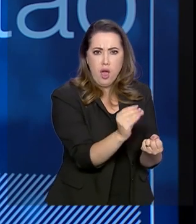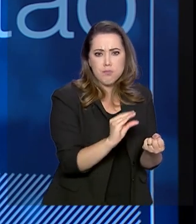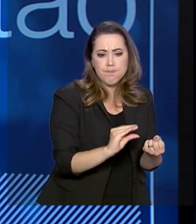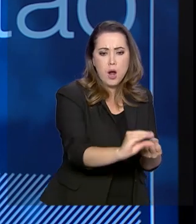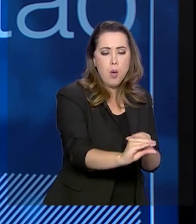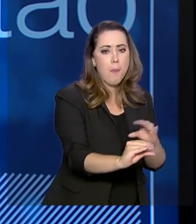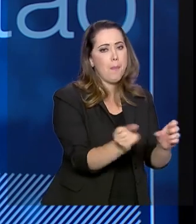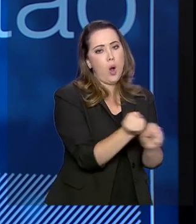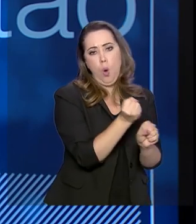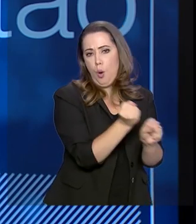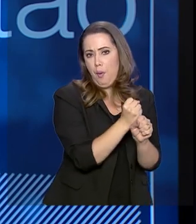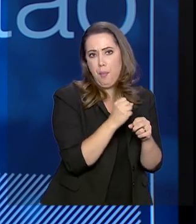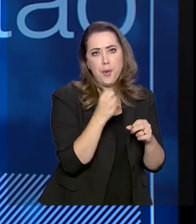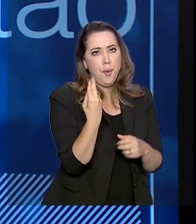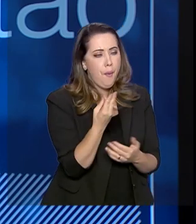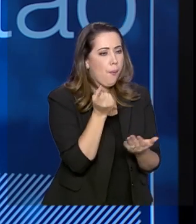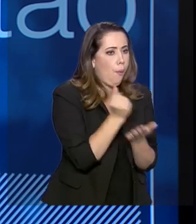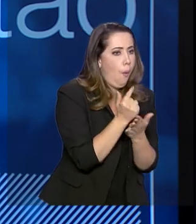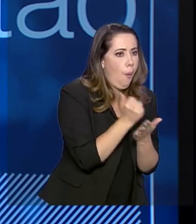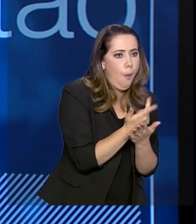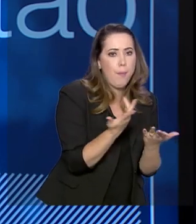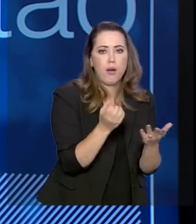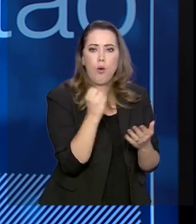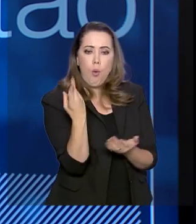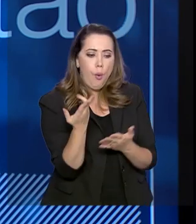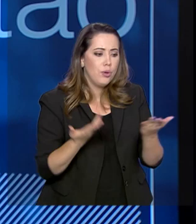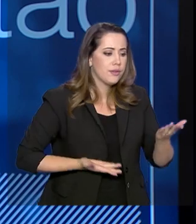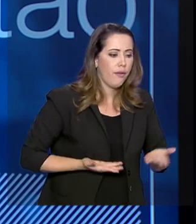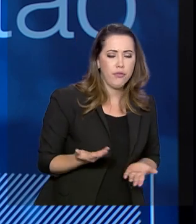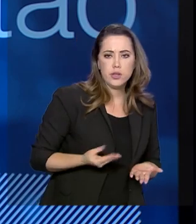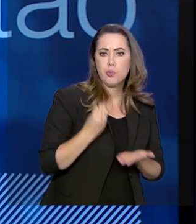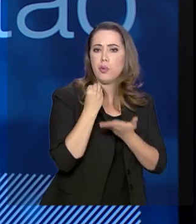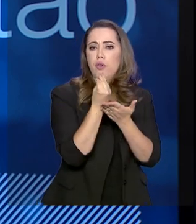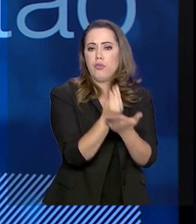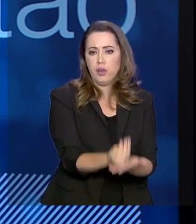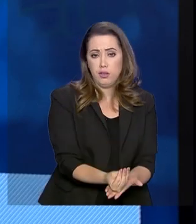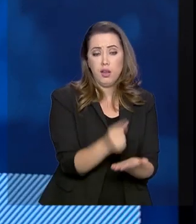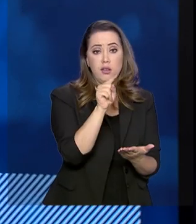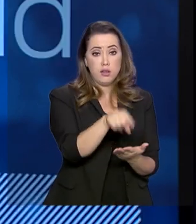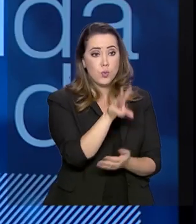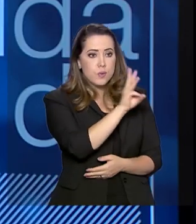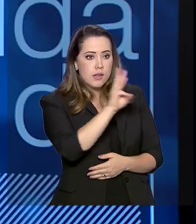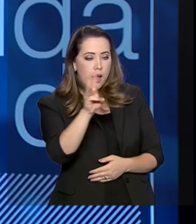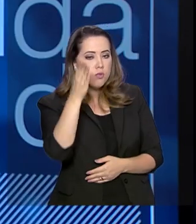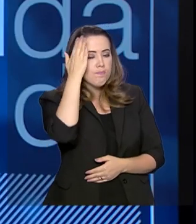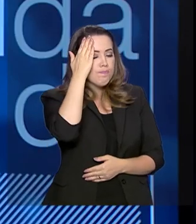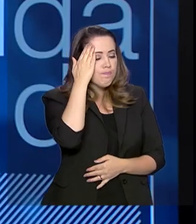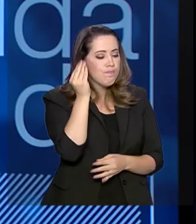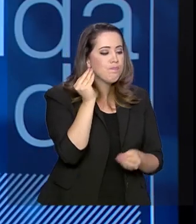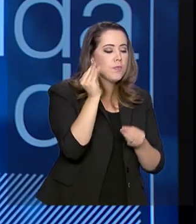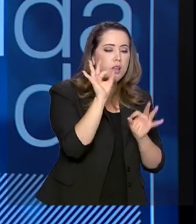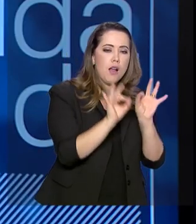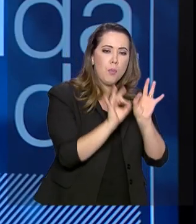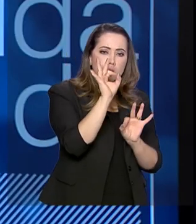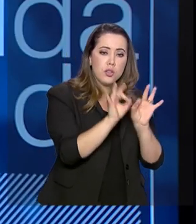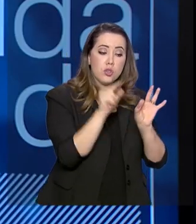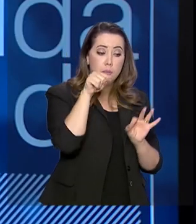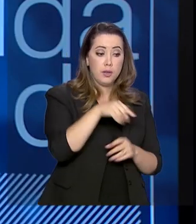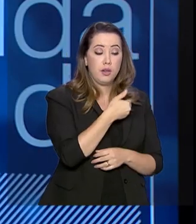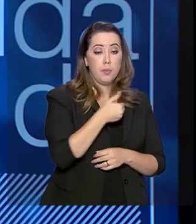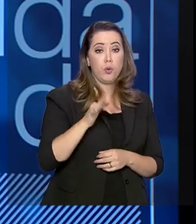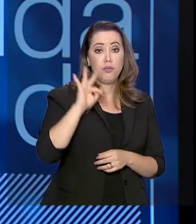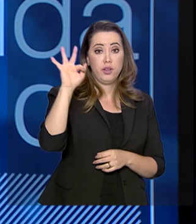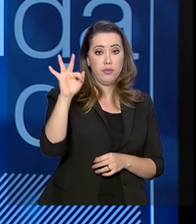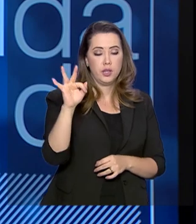equipamento, um serviço feito pelo município, pelo Estado, essa proposta já é enviada pela plataforma, a análise aqui pelo órgão federal